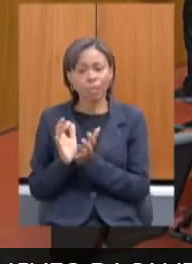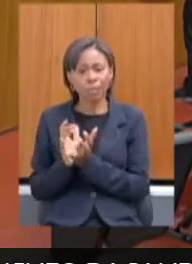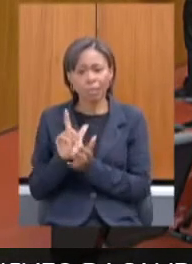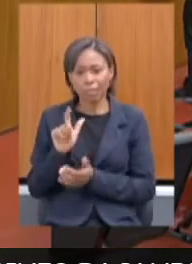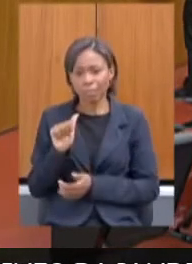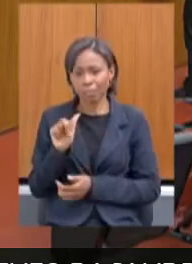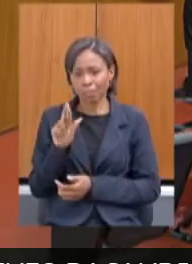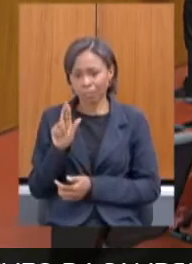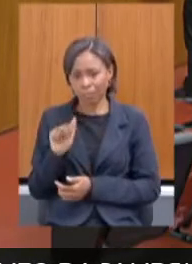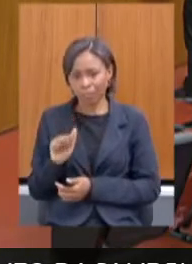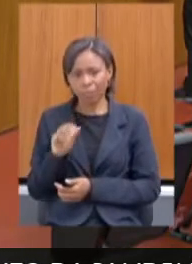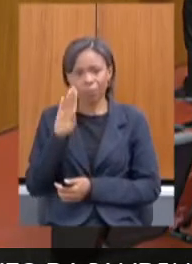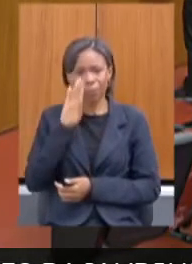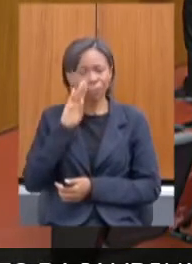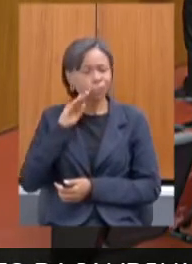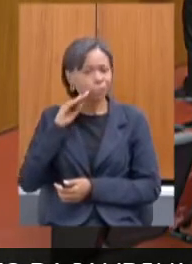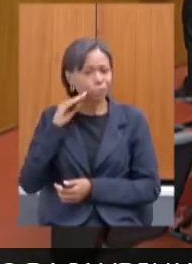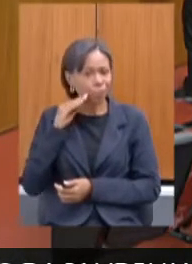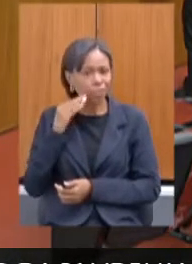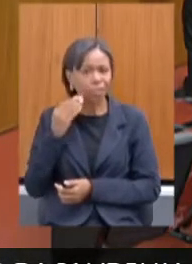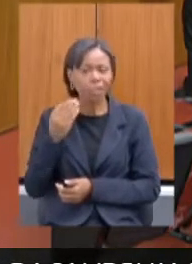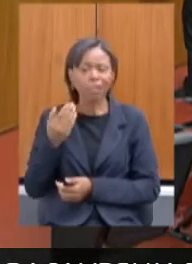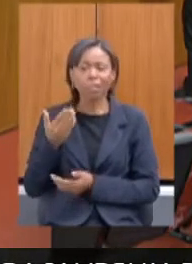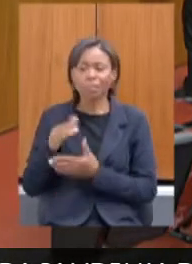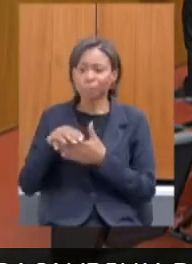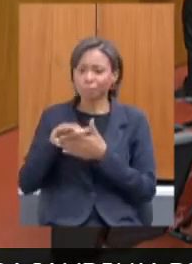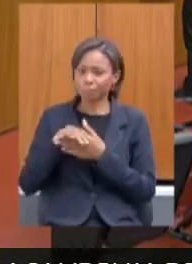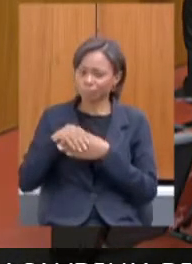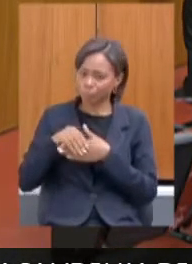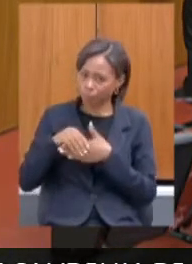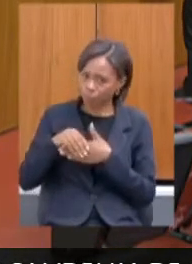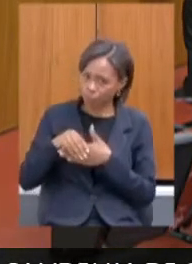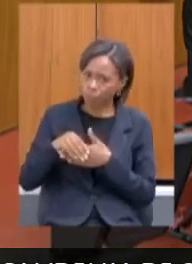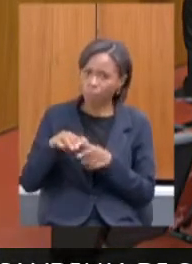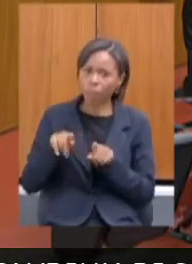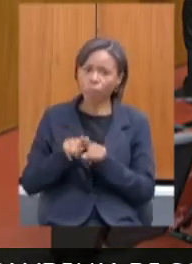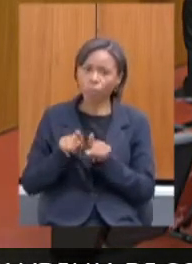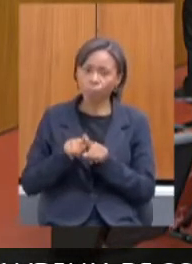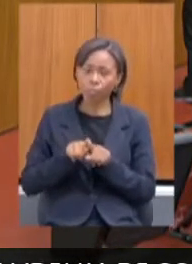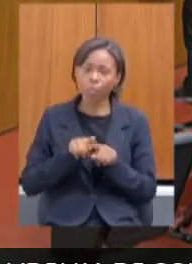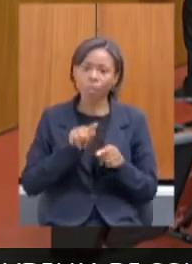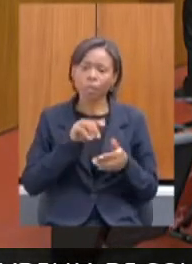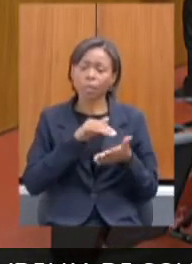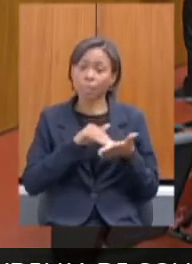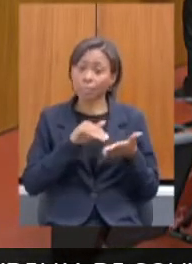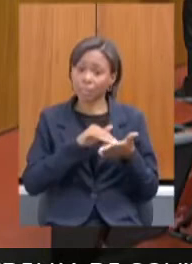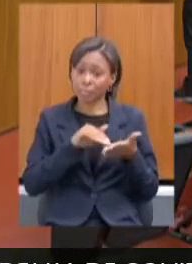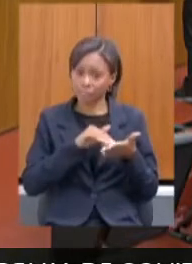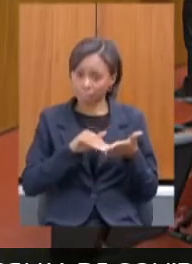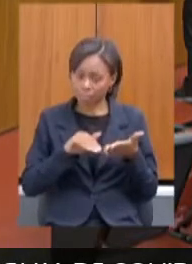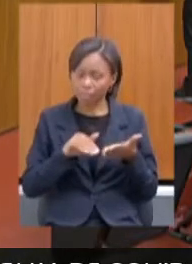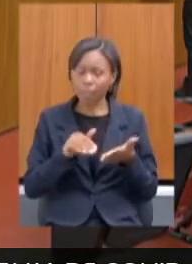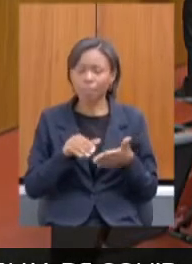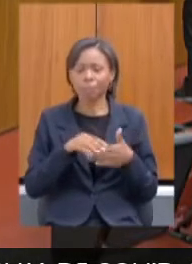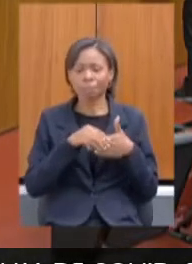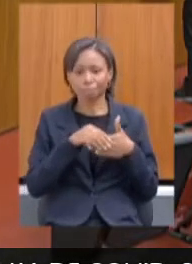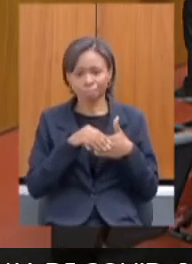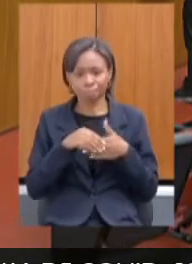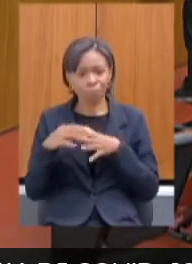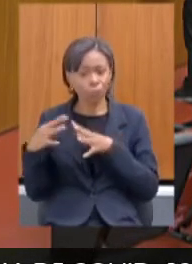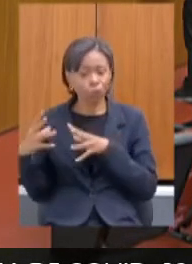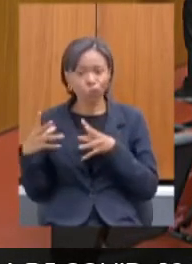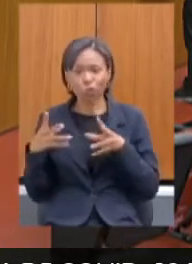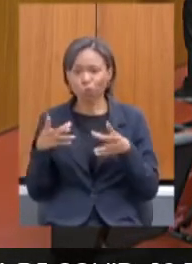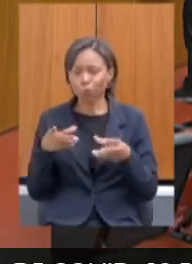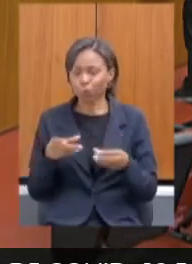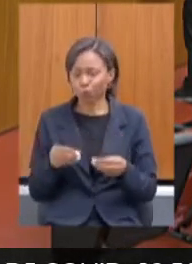Serrano e Beatriz Serqueira que se encontram aqui, a nossa secretária Elisabeth Jucar e todos os deputados e